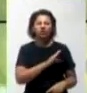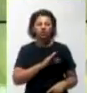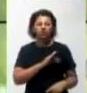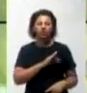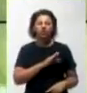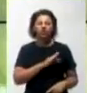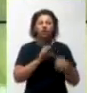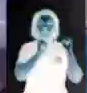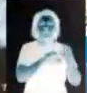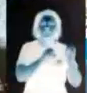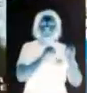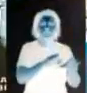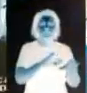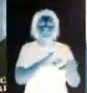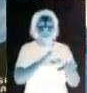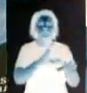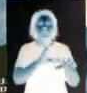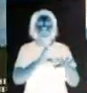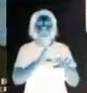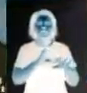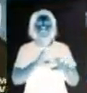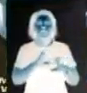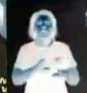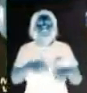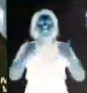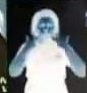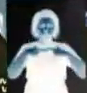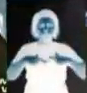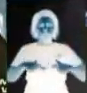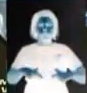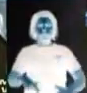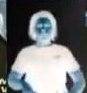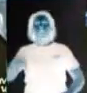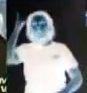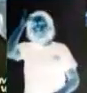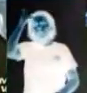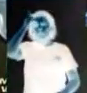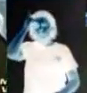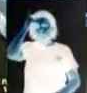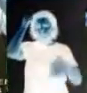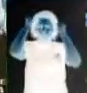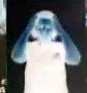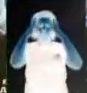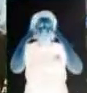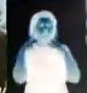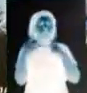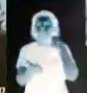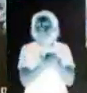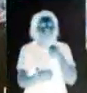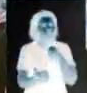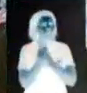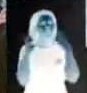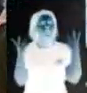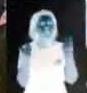castidade como um dom, uma graça e uma obrigação para todas